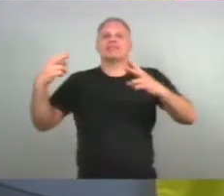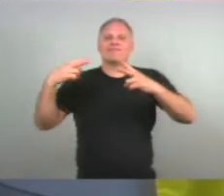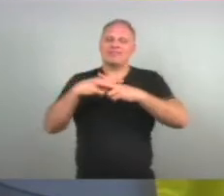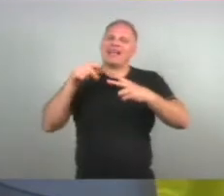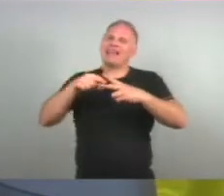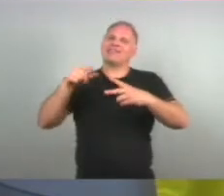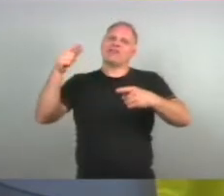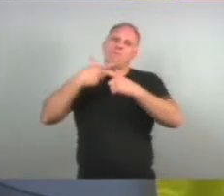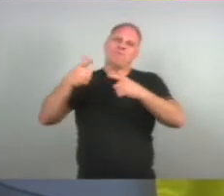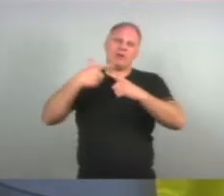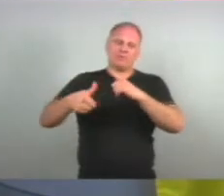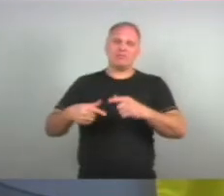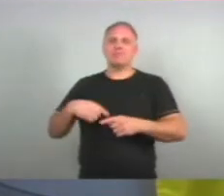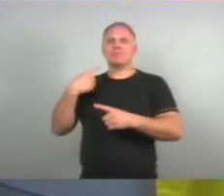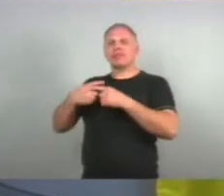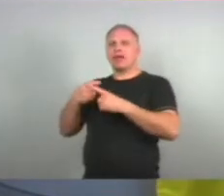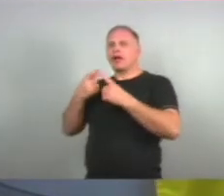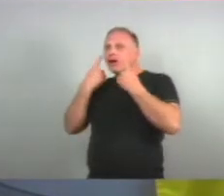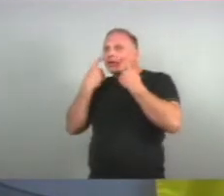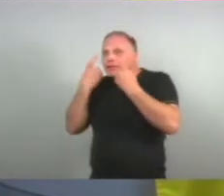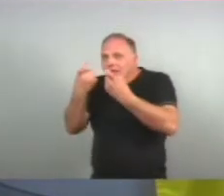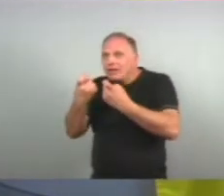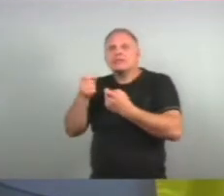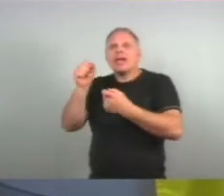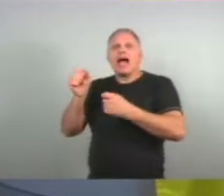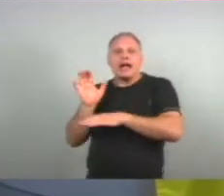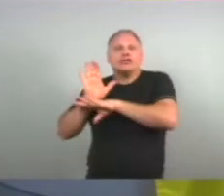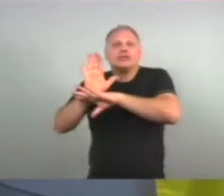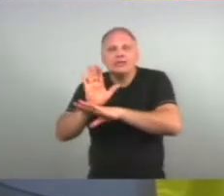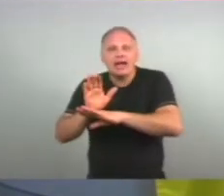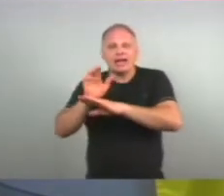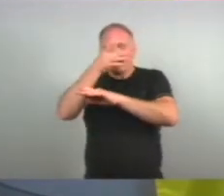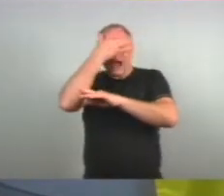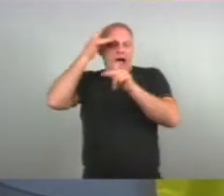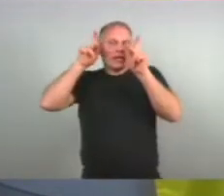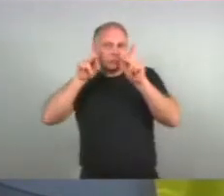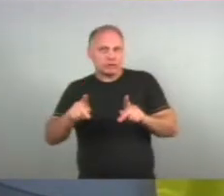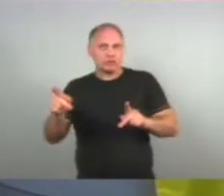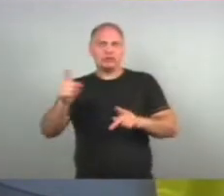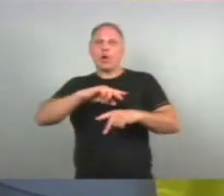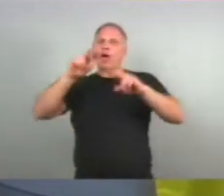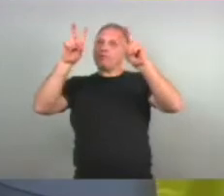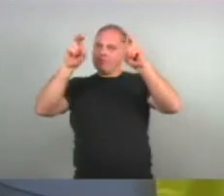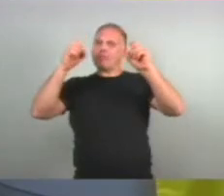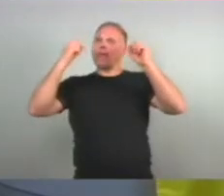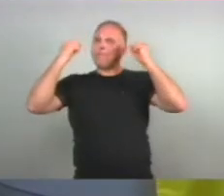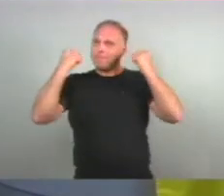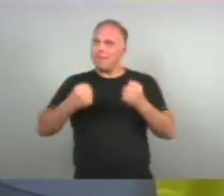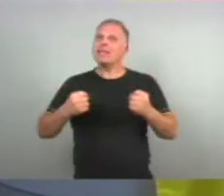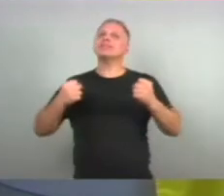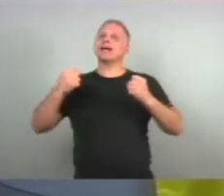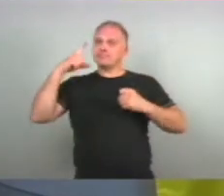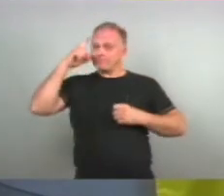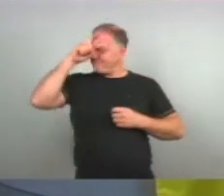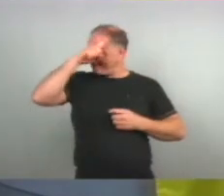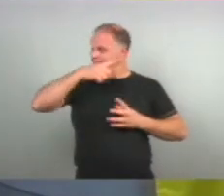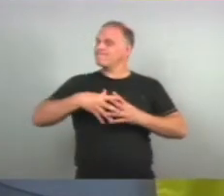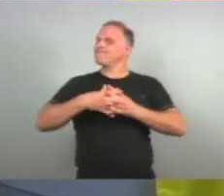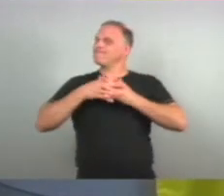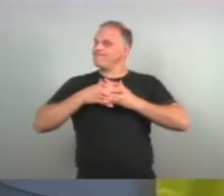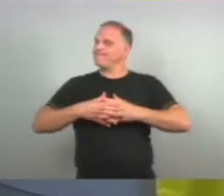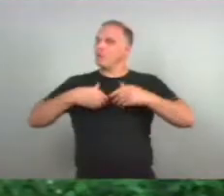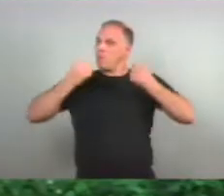A Julita não é em si Pela temática Que é bastante polêmica E bastante pesada E bastante complexa